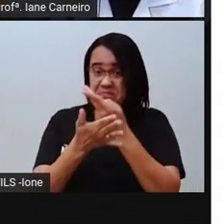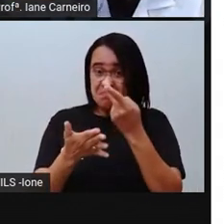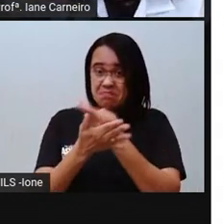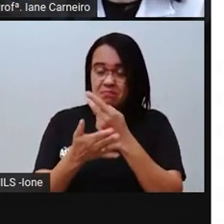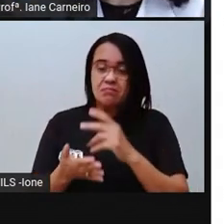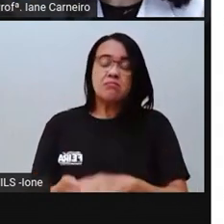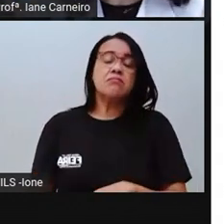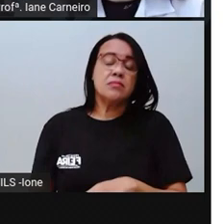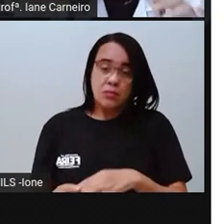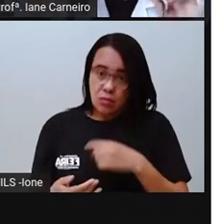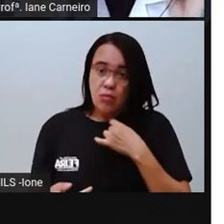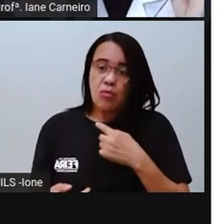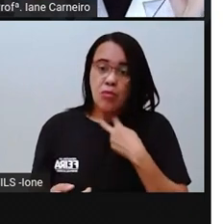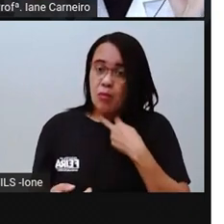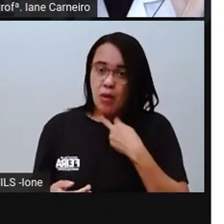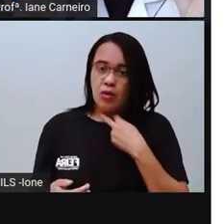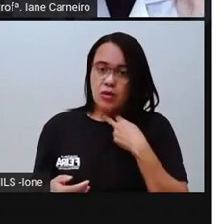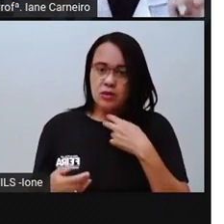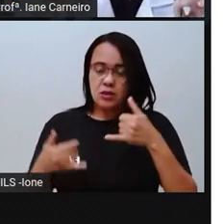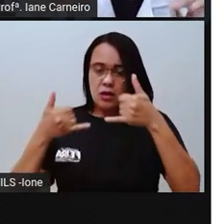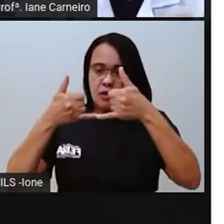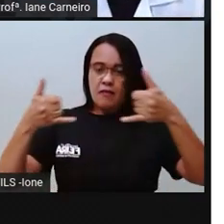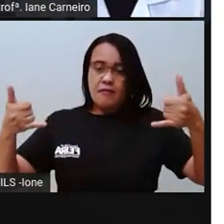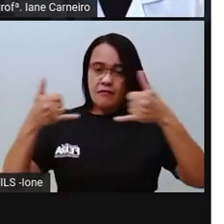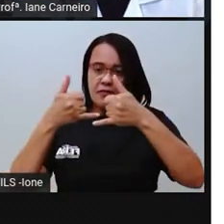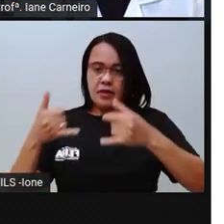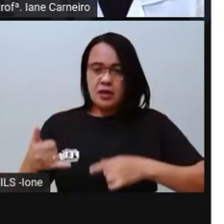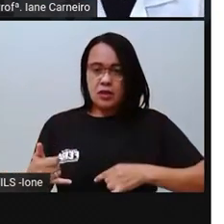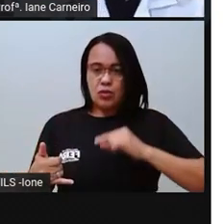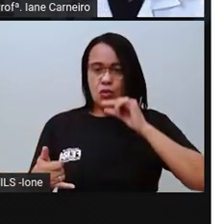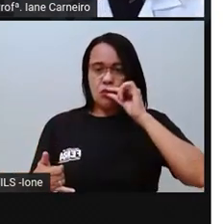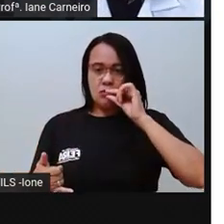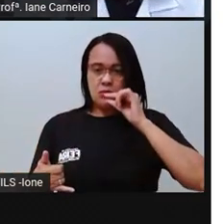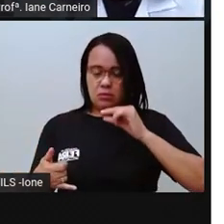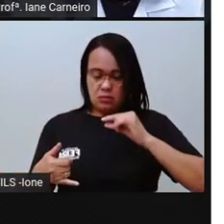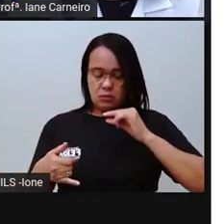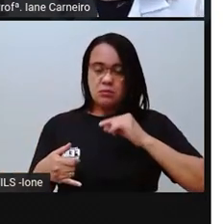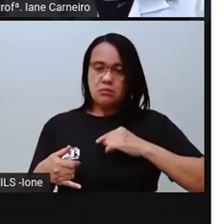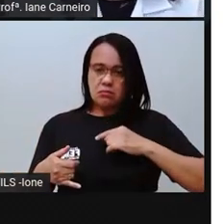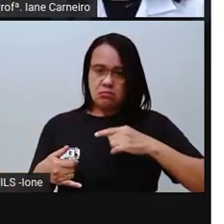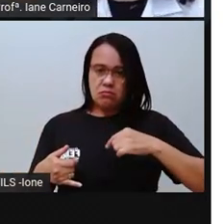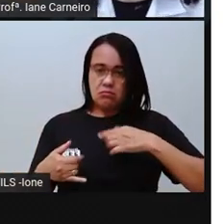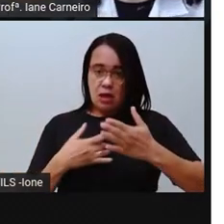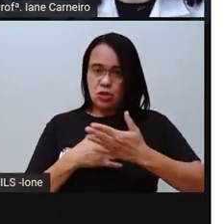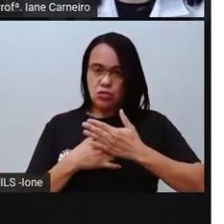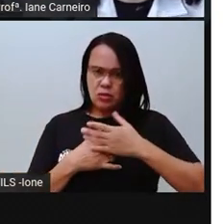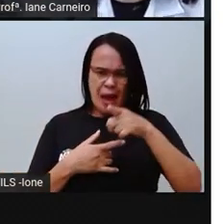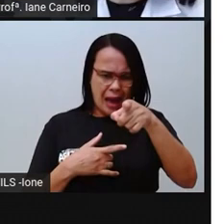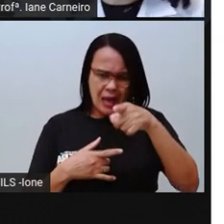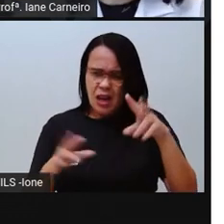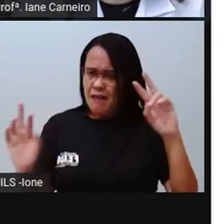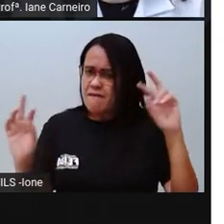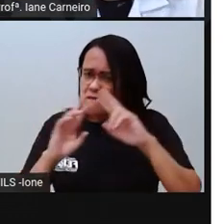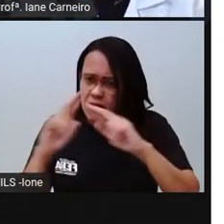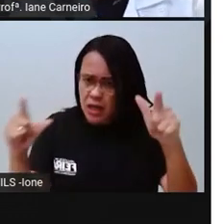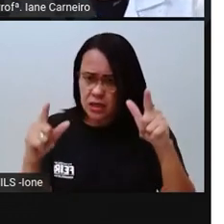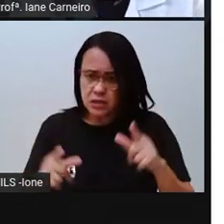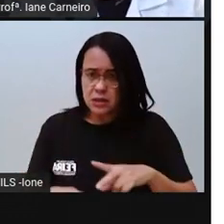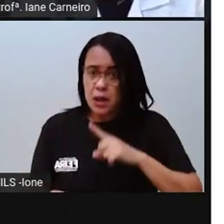microfone que a Pró tá usando. Esse tipo de fio é uma coisa. Mas fio de eletricidade não mexe, certo?